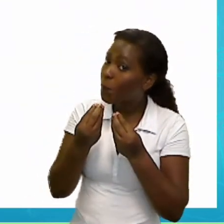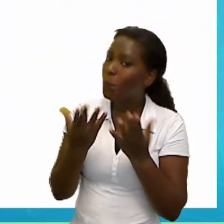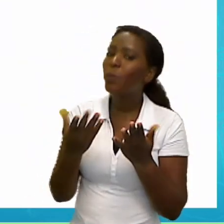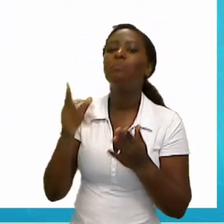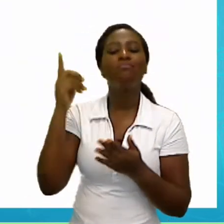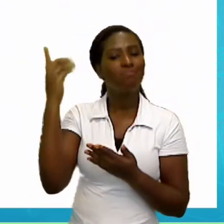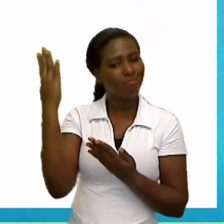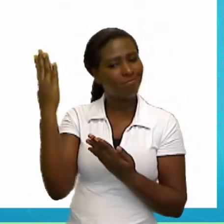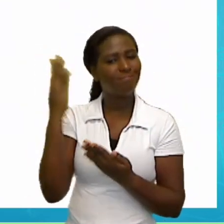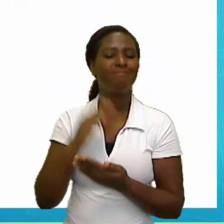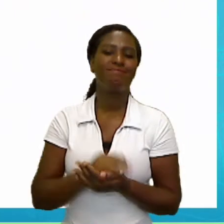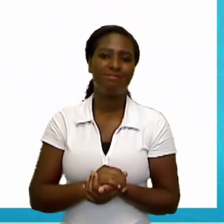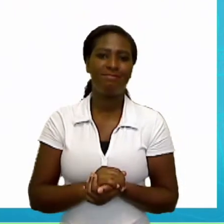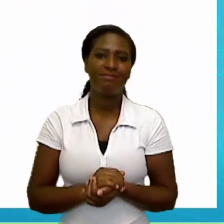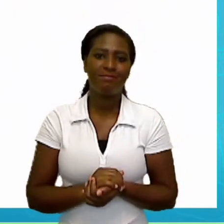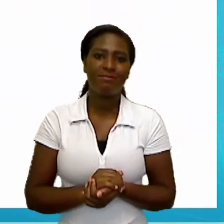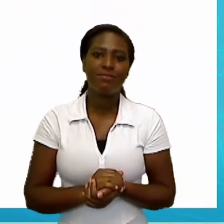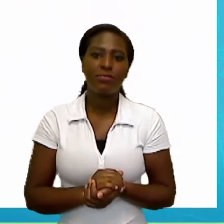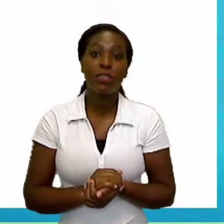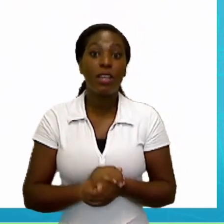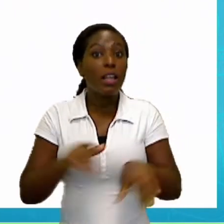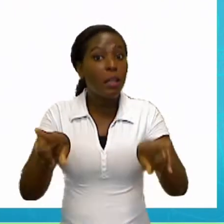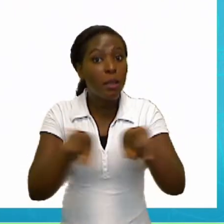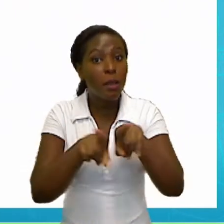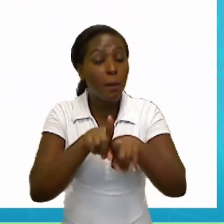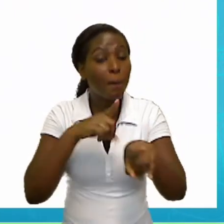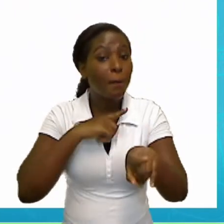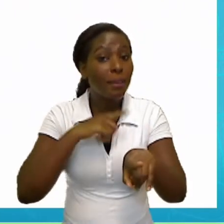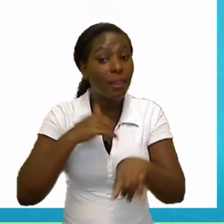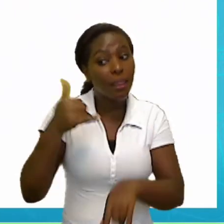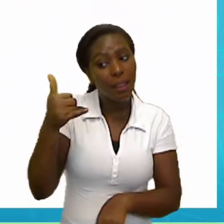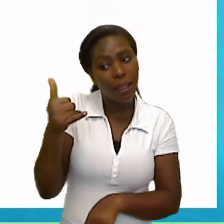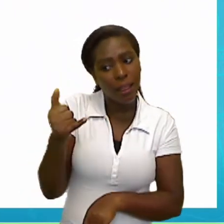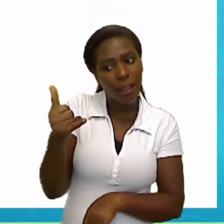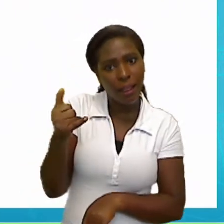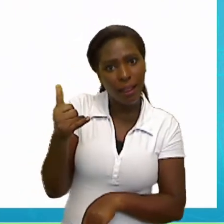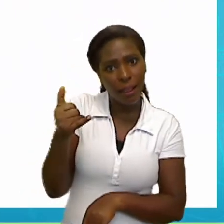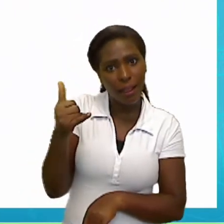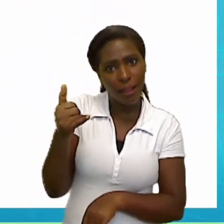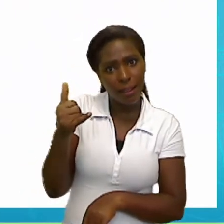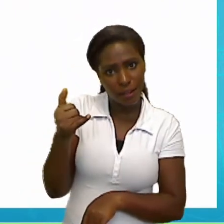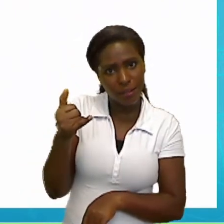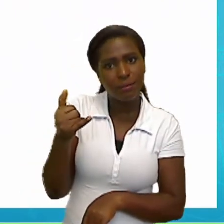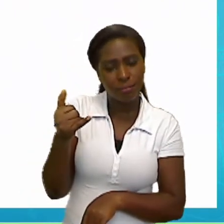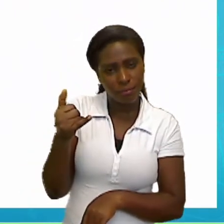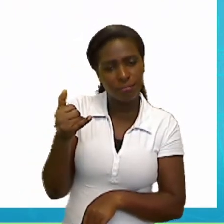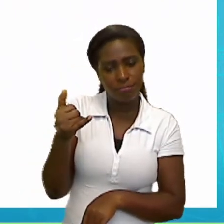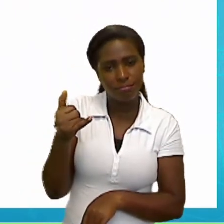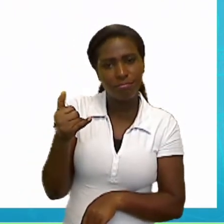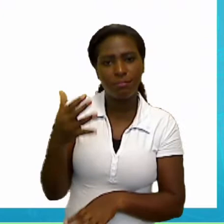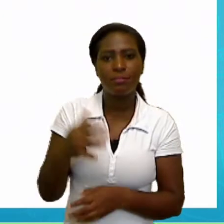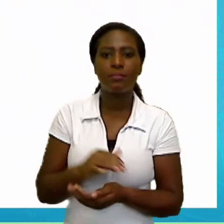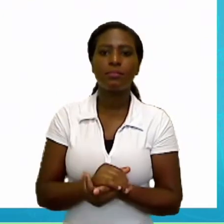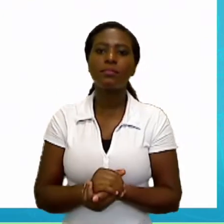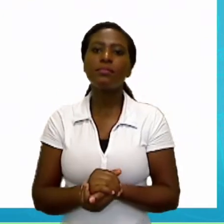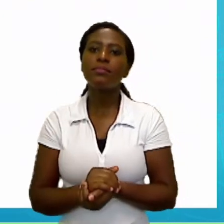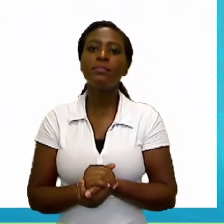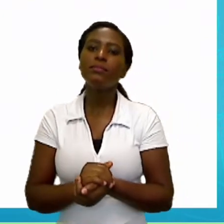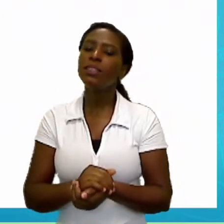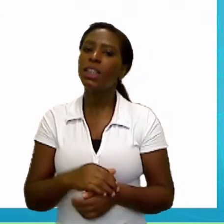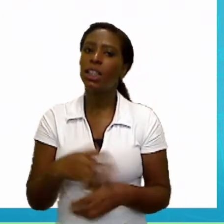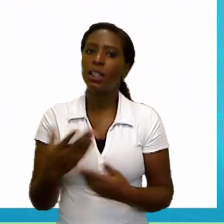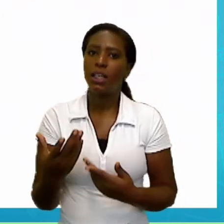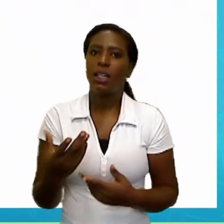Temos também a caneta. Caneta. Pen. Repeat. Pen.